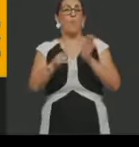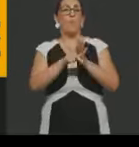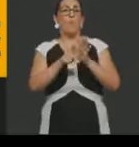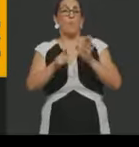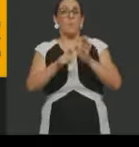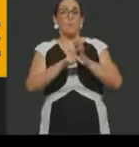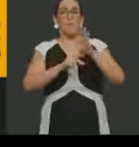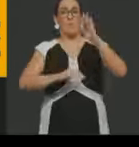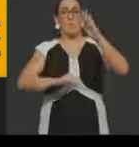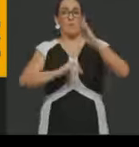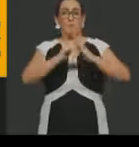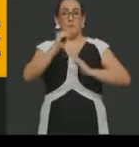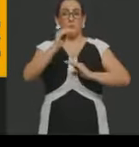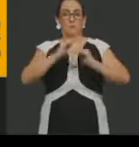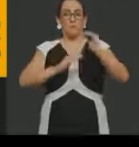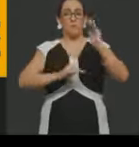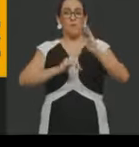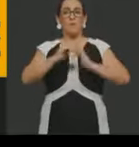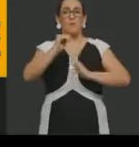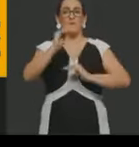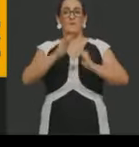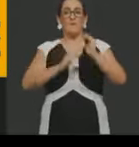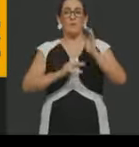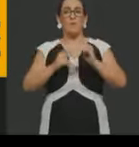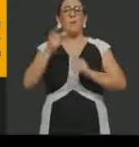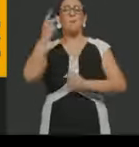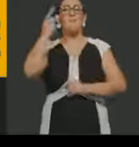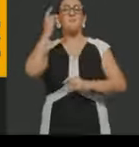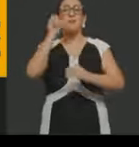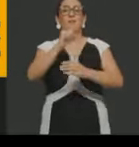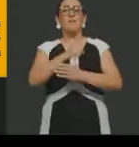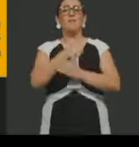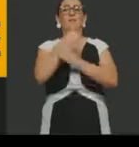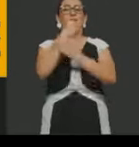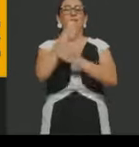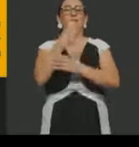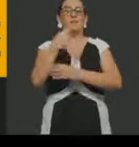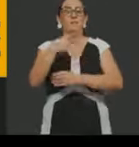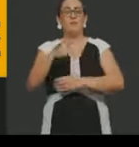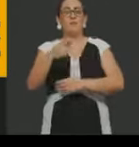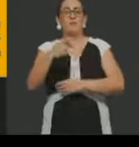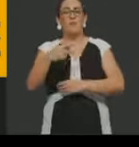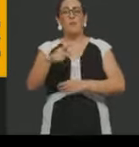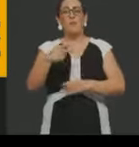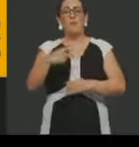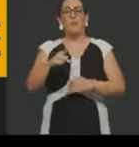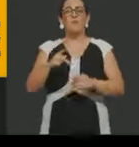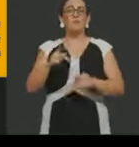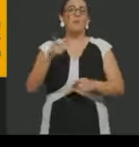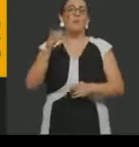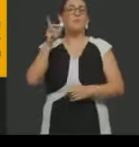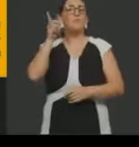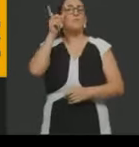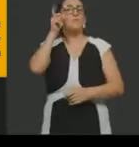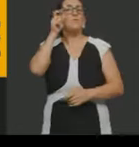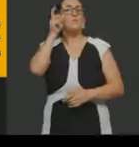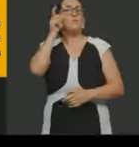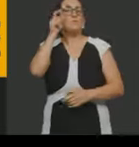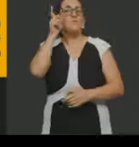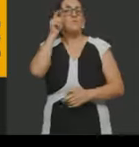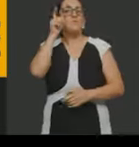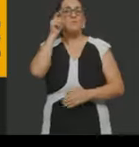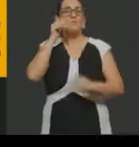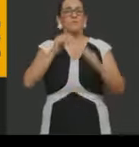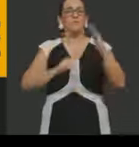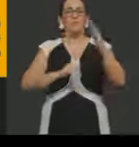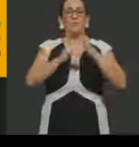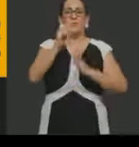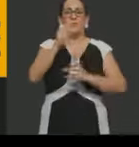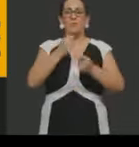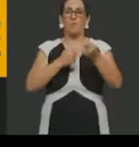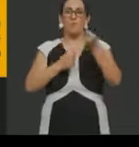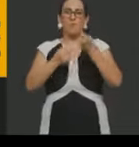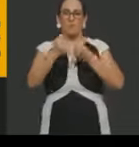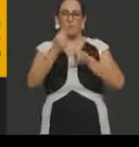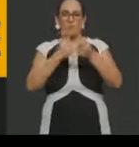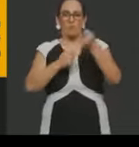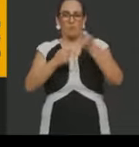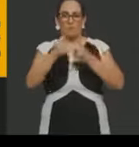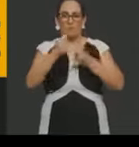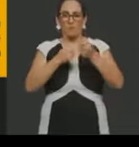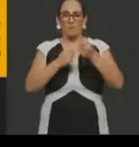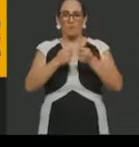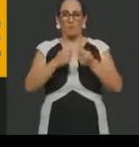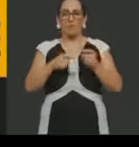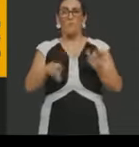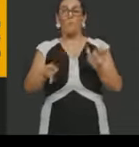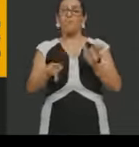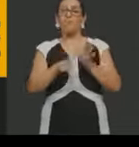profissionais e interesses econômicos também. O partido político é um grupo organizado com amparo legal, que